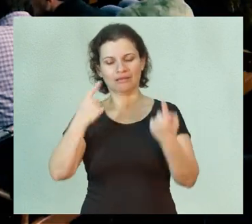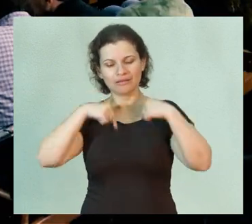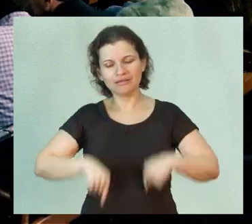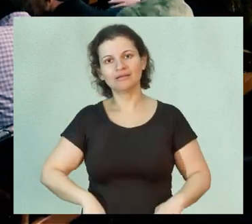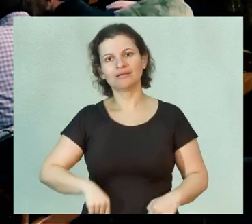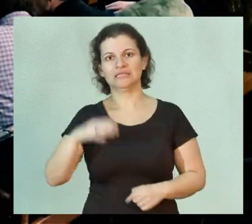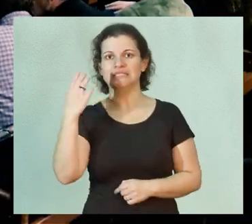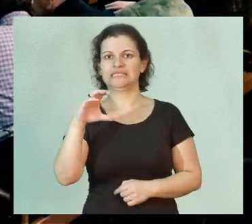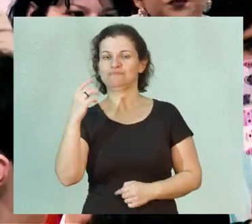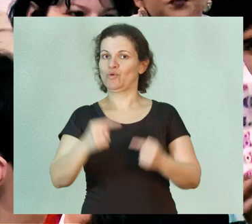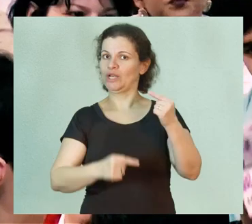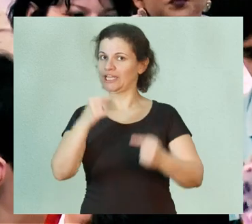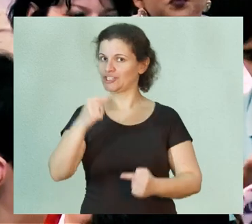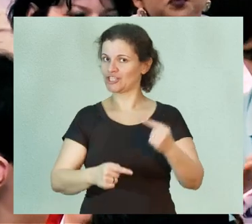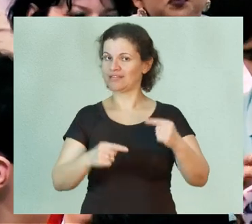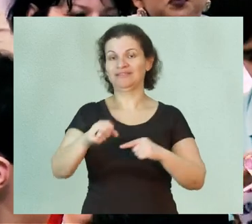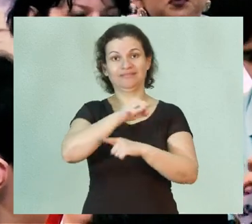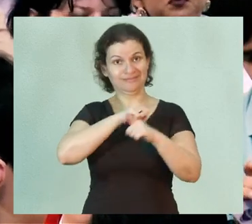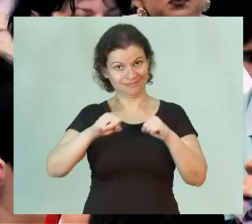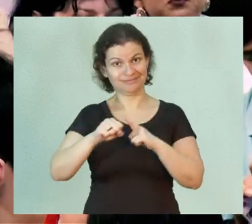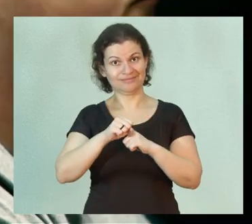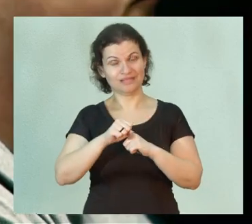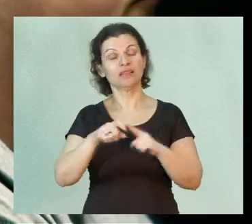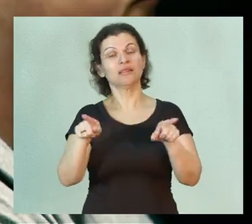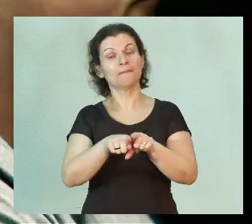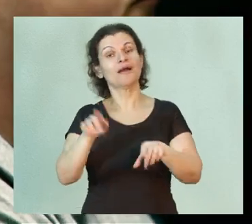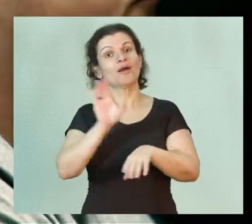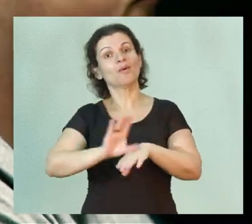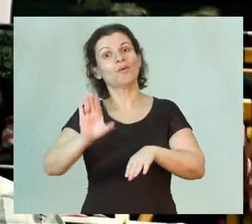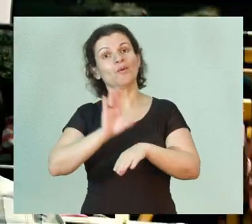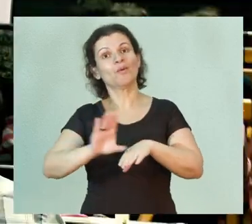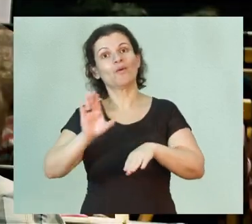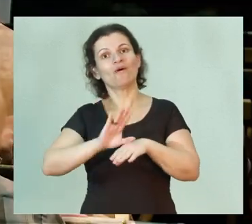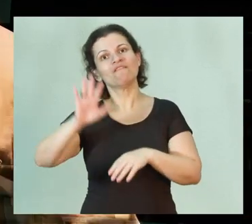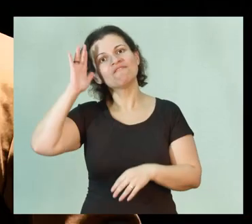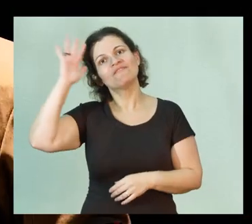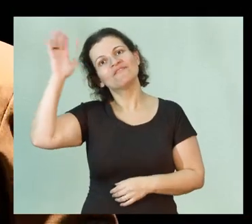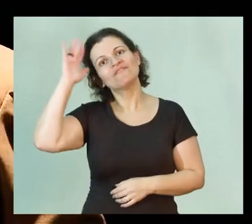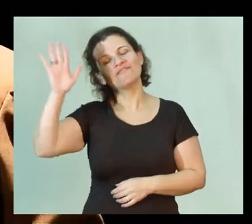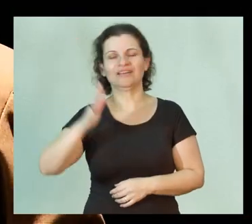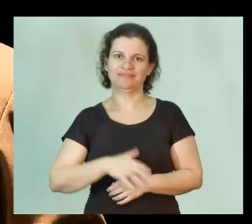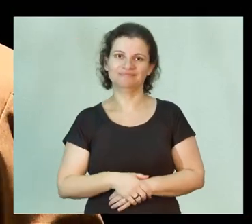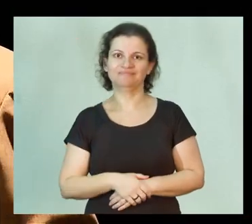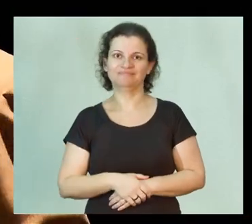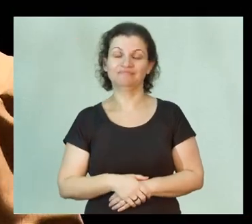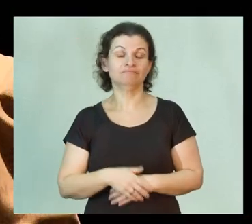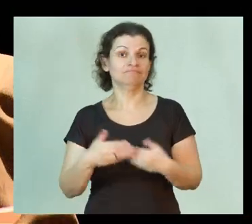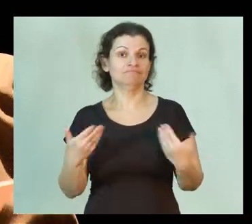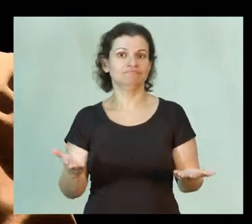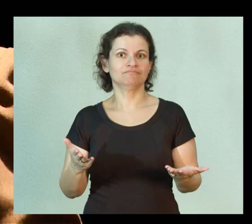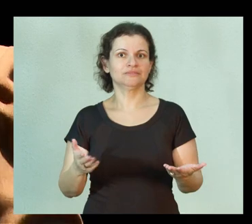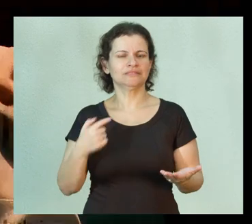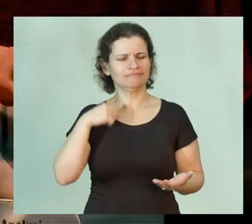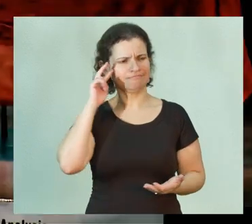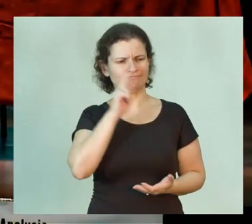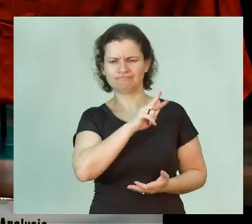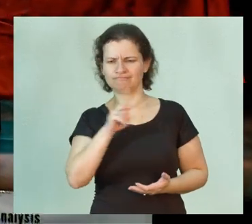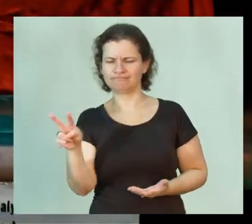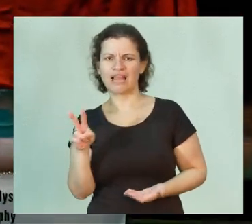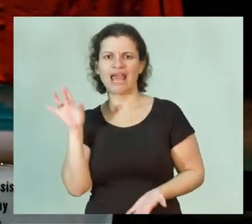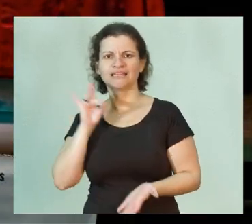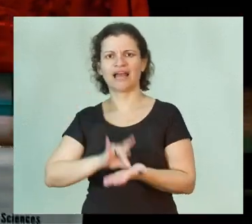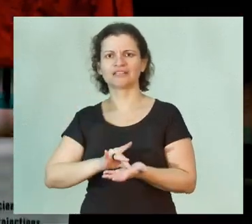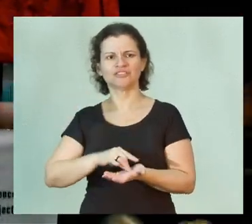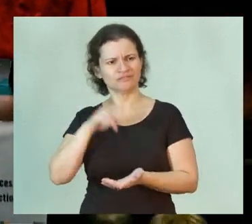Ciência Política, Sociologia e o nosso curso de Filosofia. Ou seja, enxergamos a realidade,